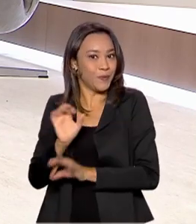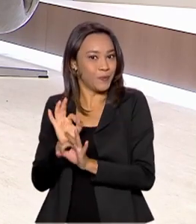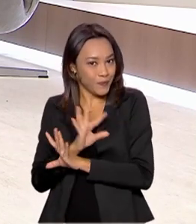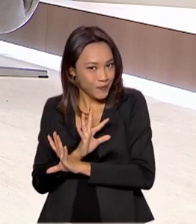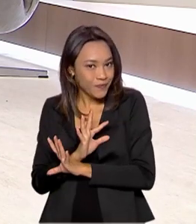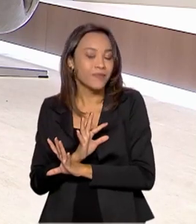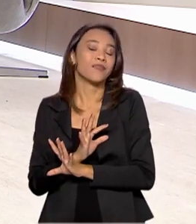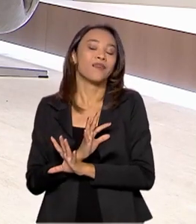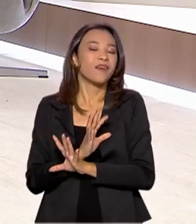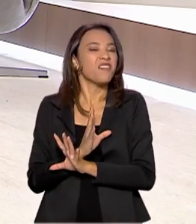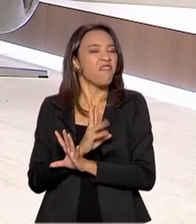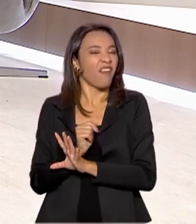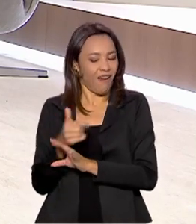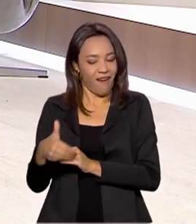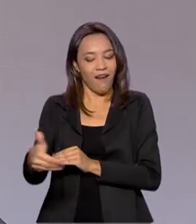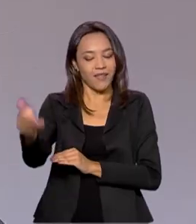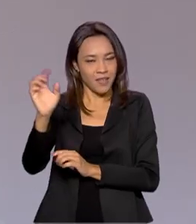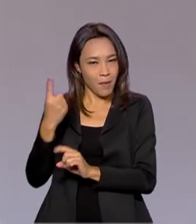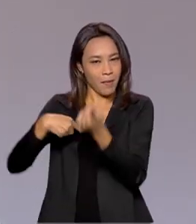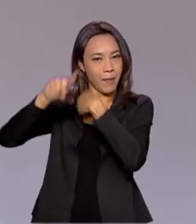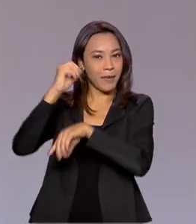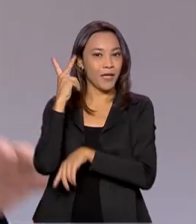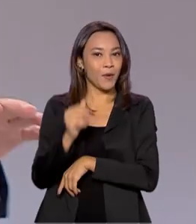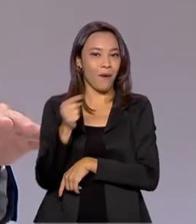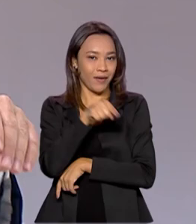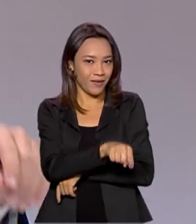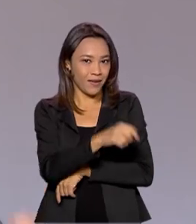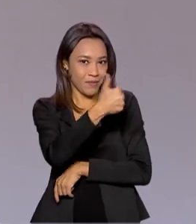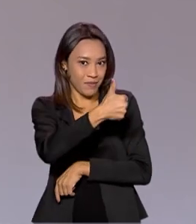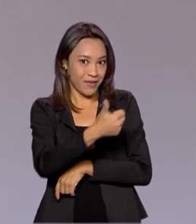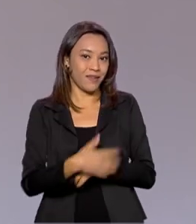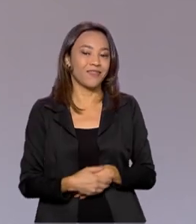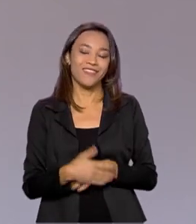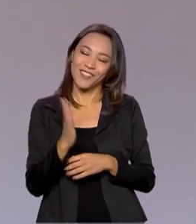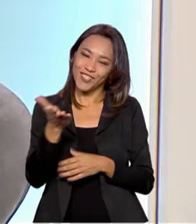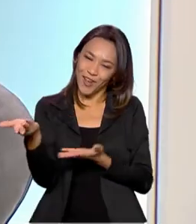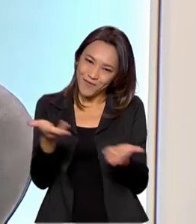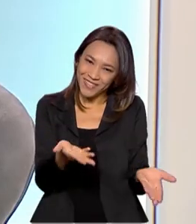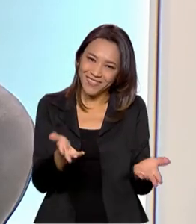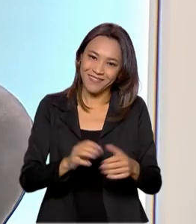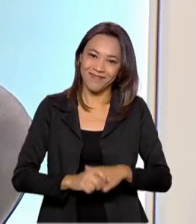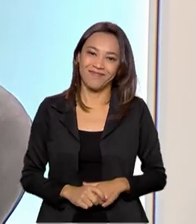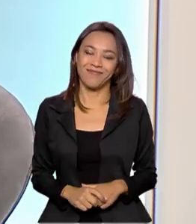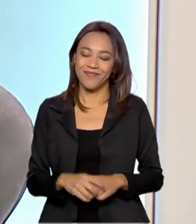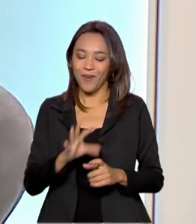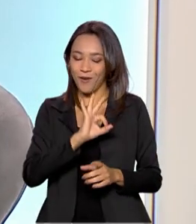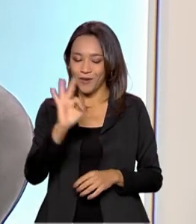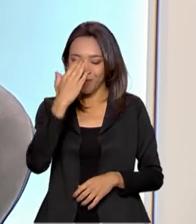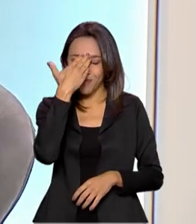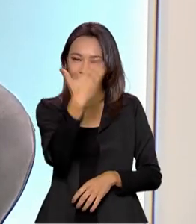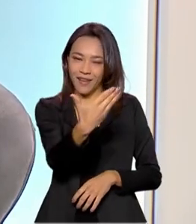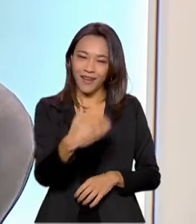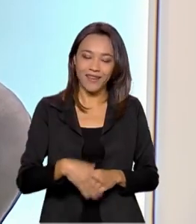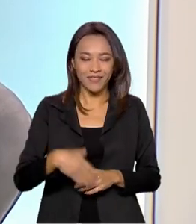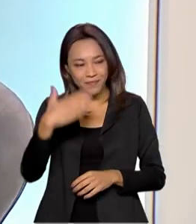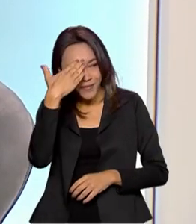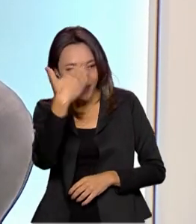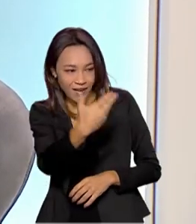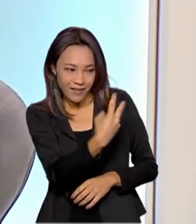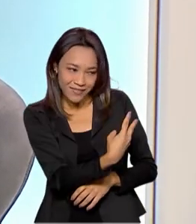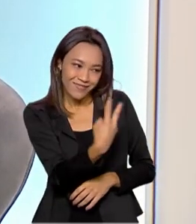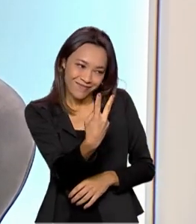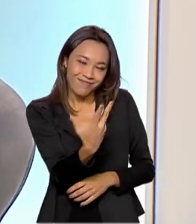Imaginamos que será tão bem sucedido quanto a primeira etapa, né? Então já fica o convite. Está ótimo. Muito obrigado, Paulo. Muito obrigado,